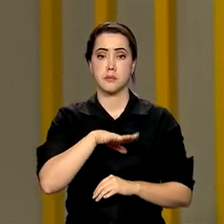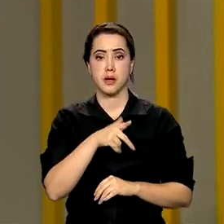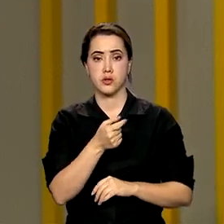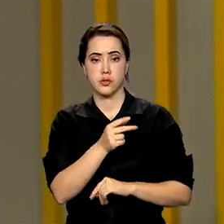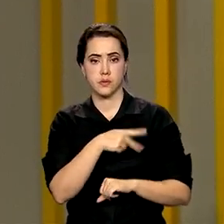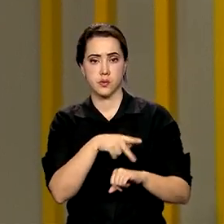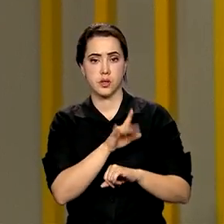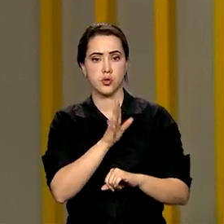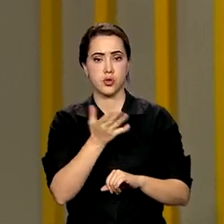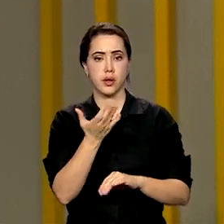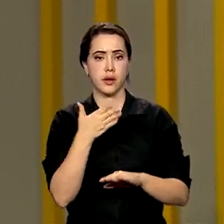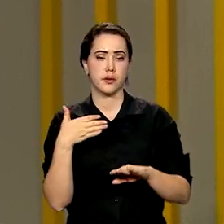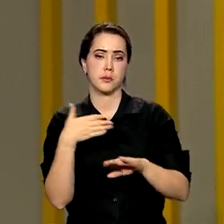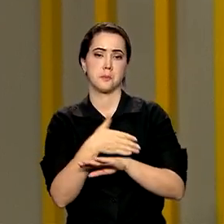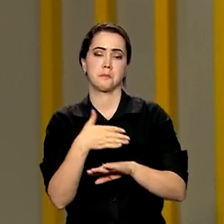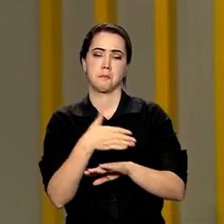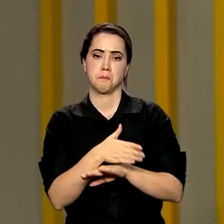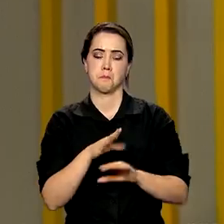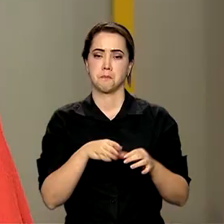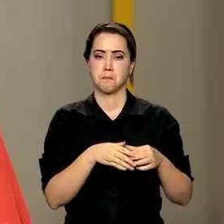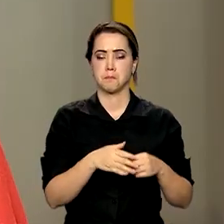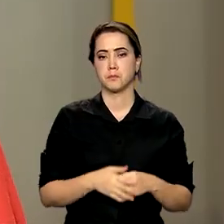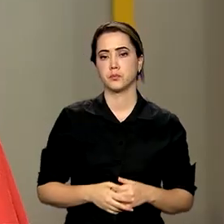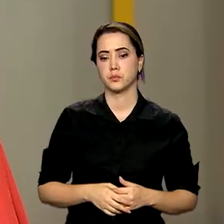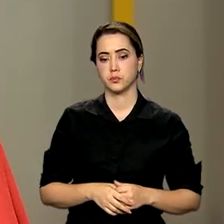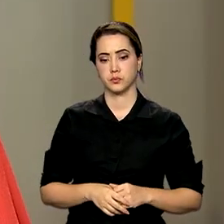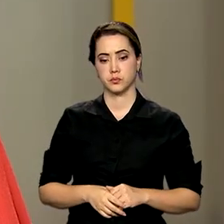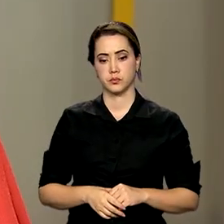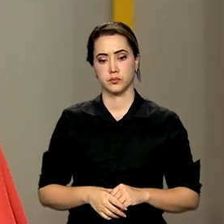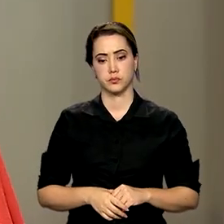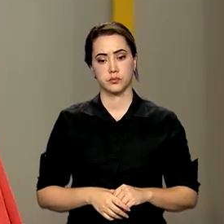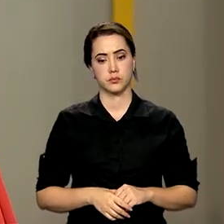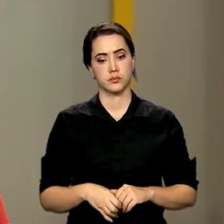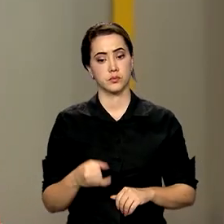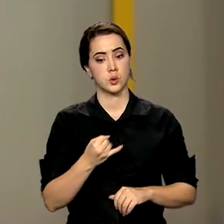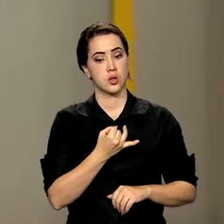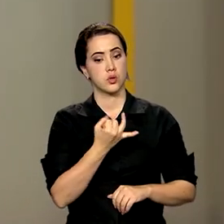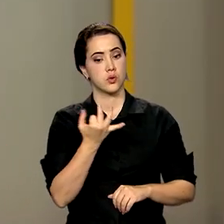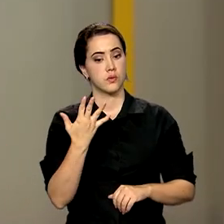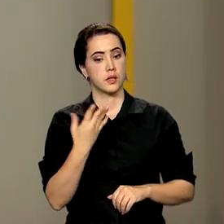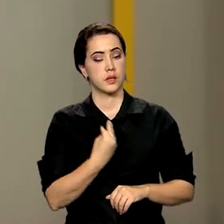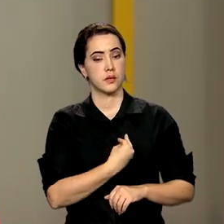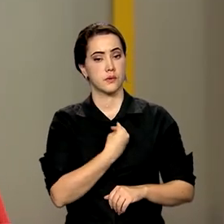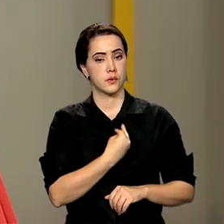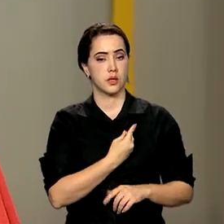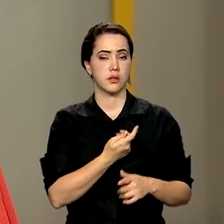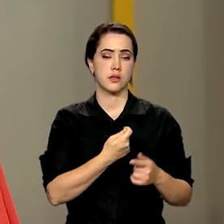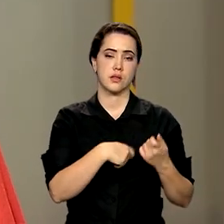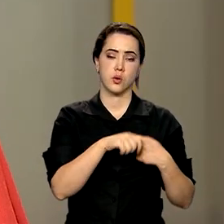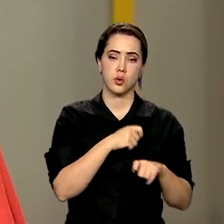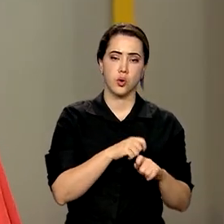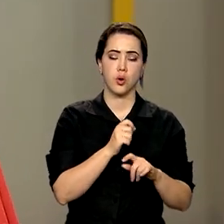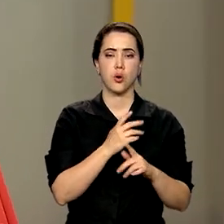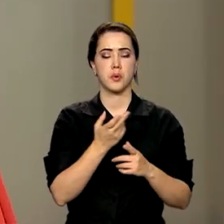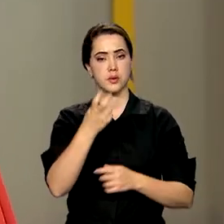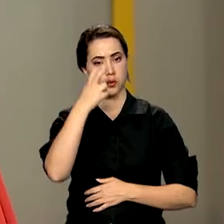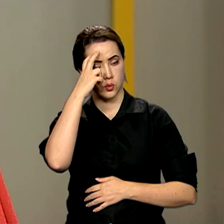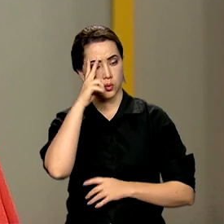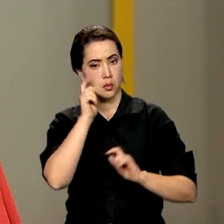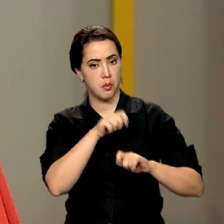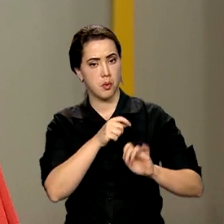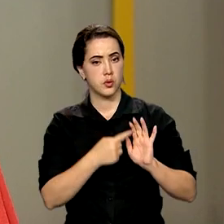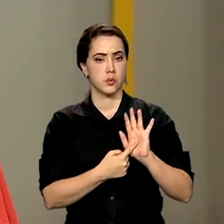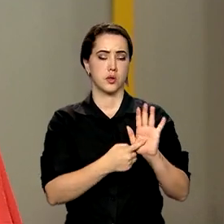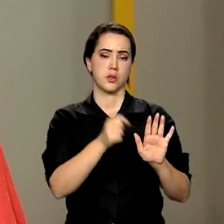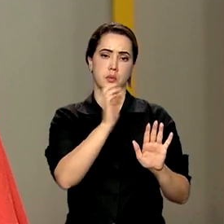já mostraram interesse em aderir ao grupo. A união de diferentes realidades econômicas e culturais pode trazer ao